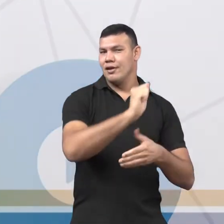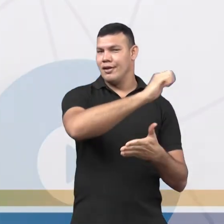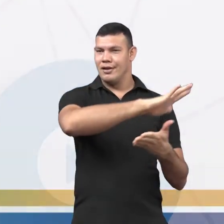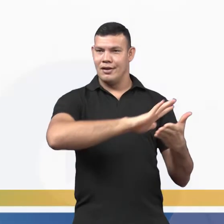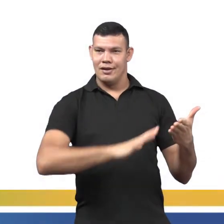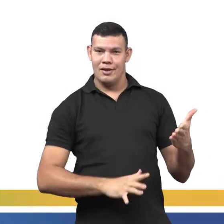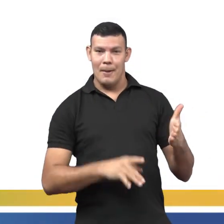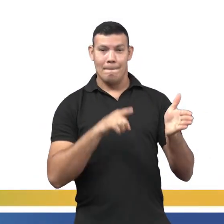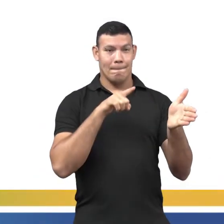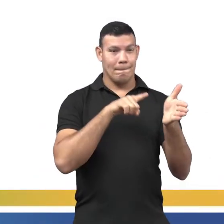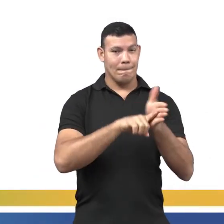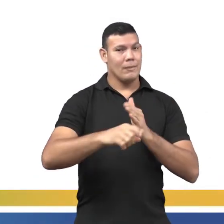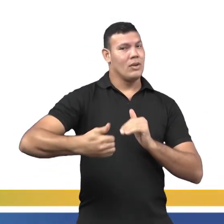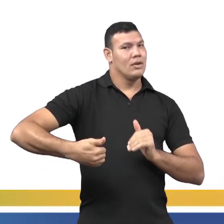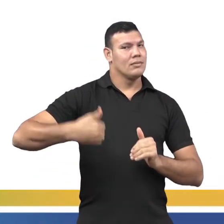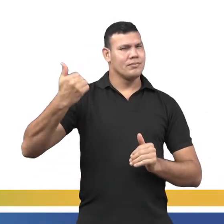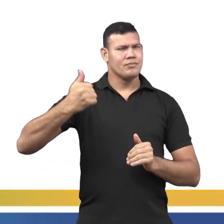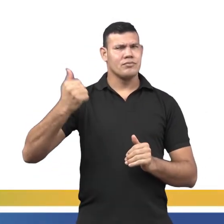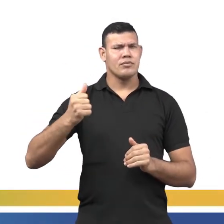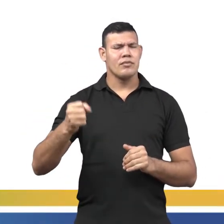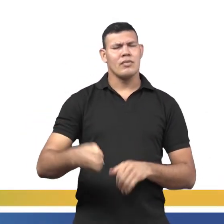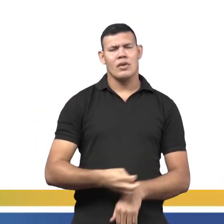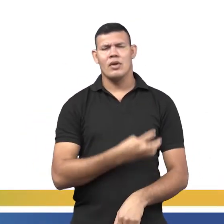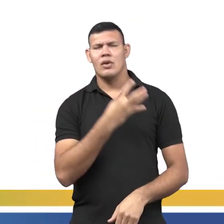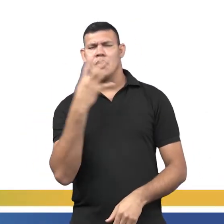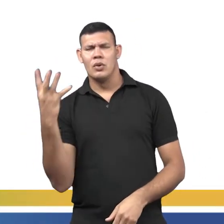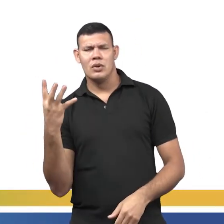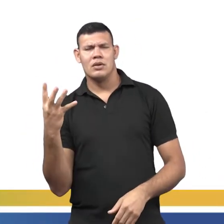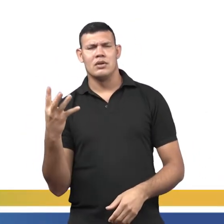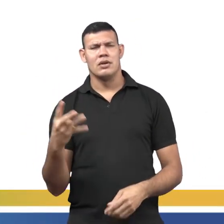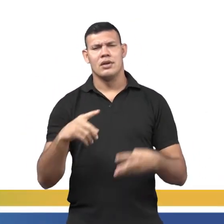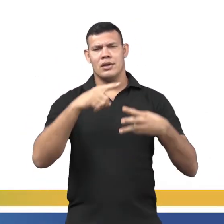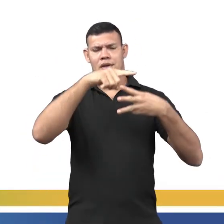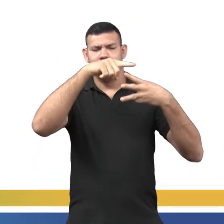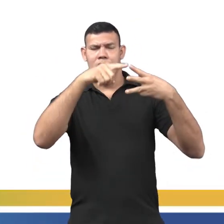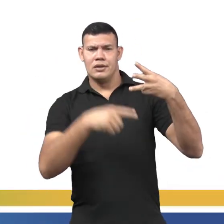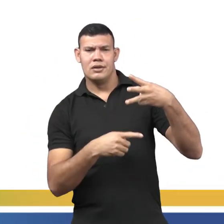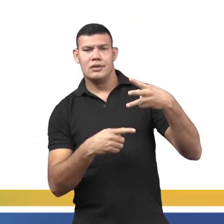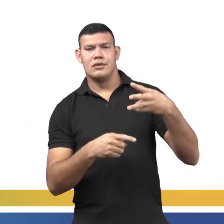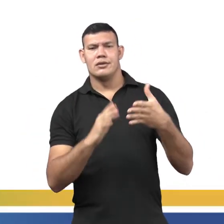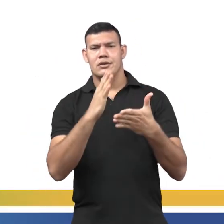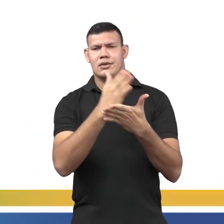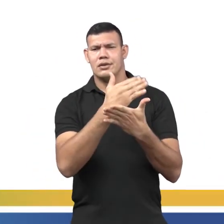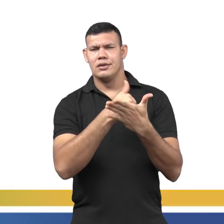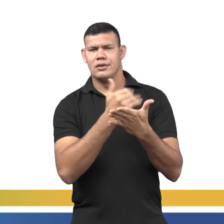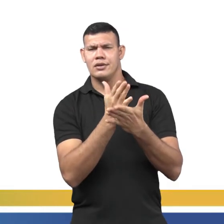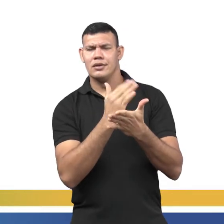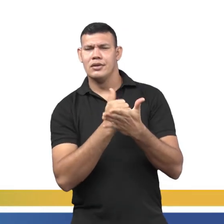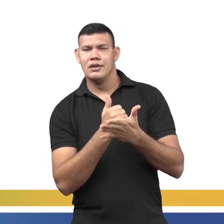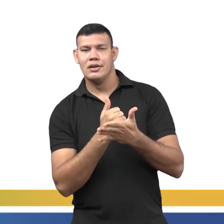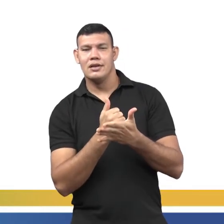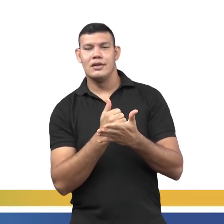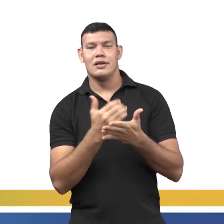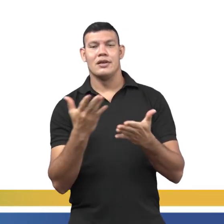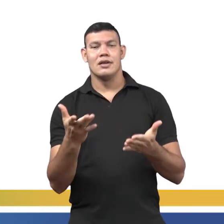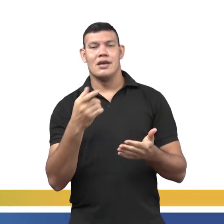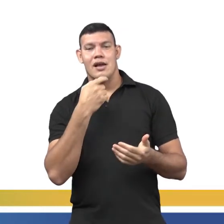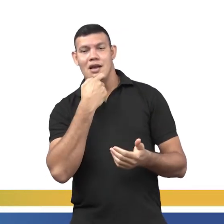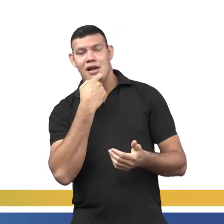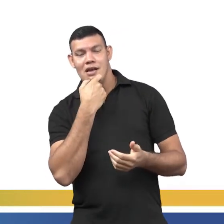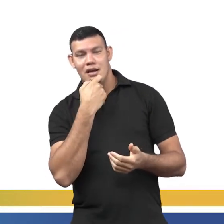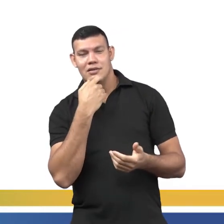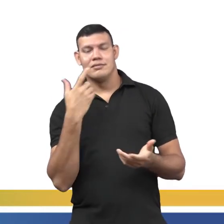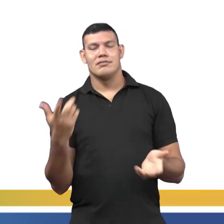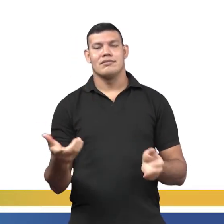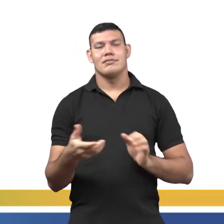1, nós temos aí. Quais são as três fases em que se divide a história da língua inglesa? Estão lembrados?